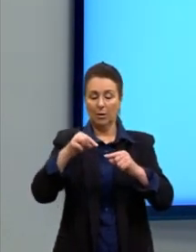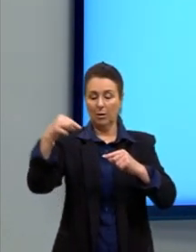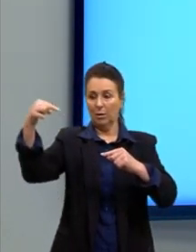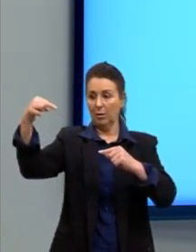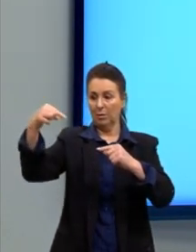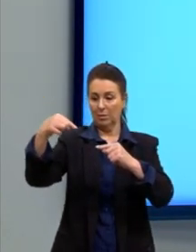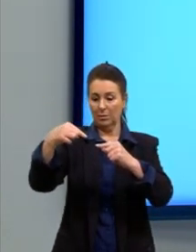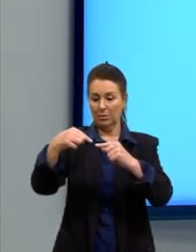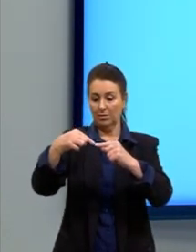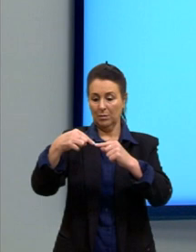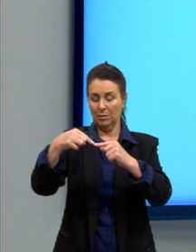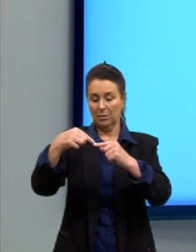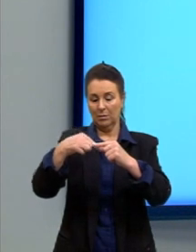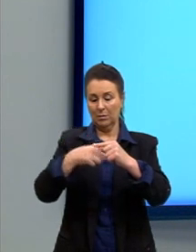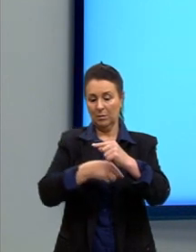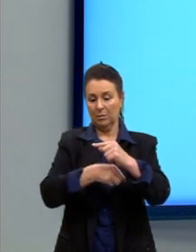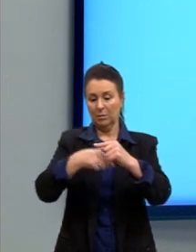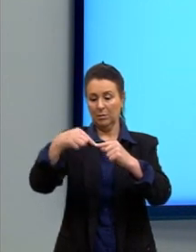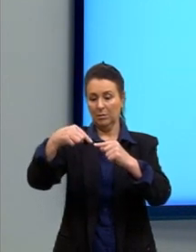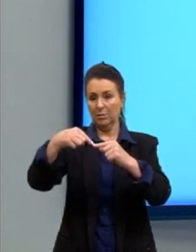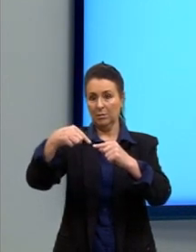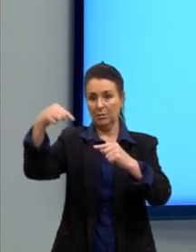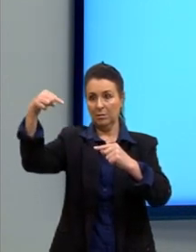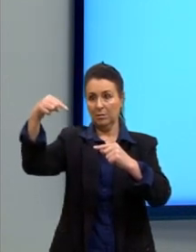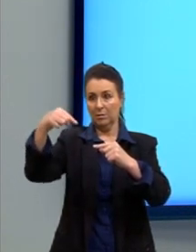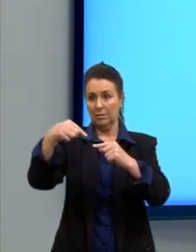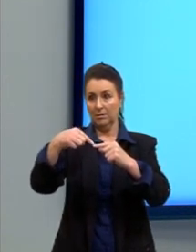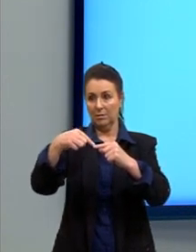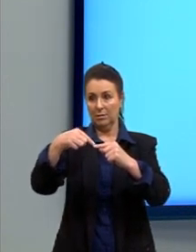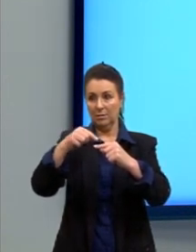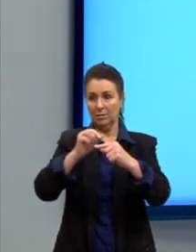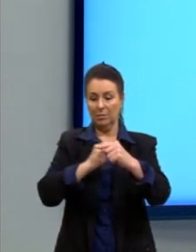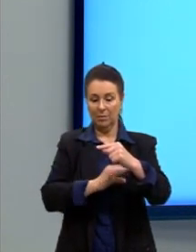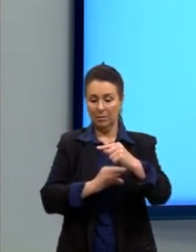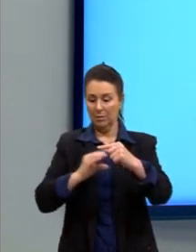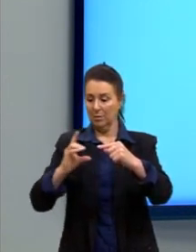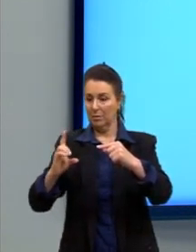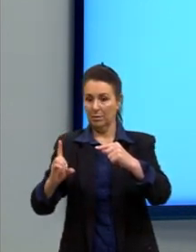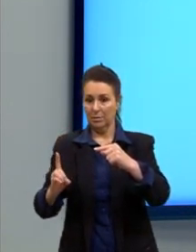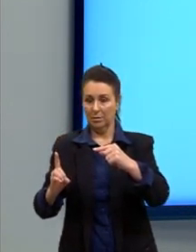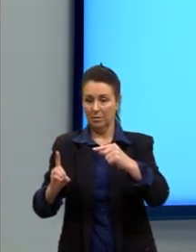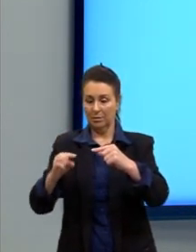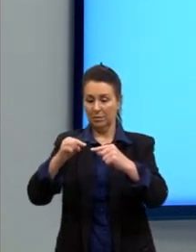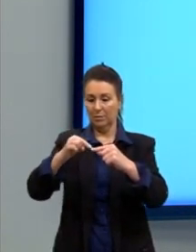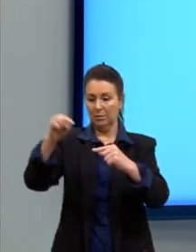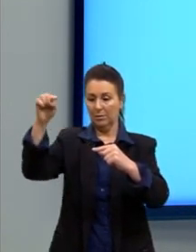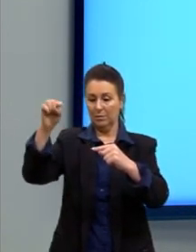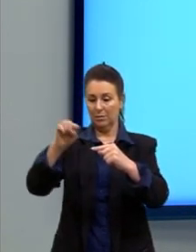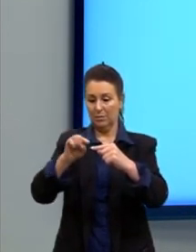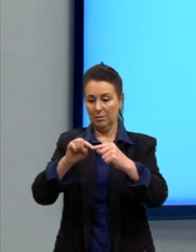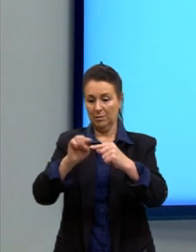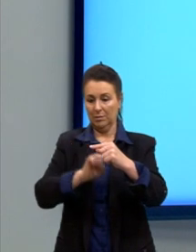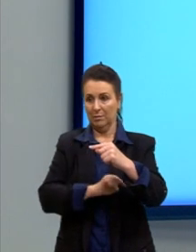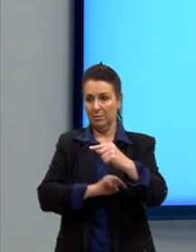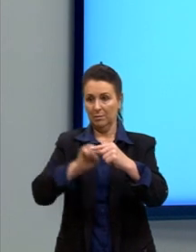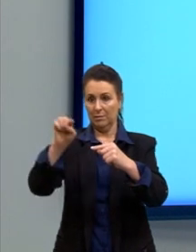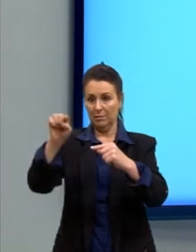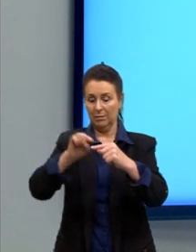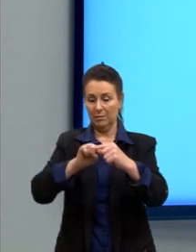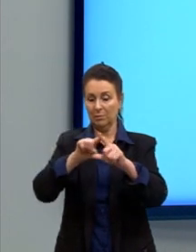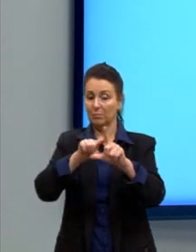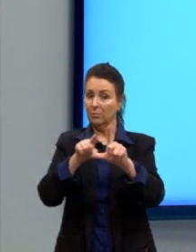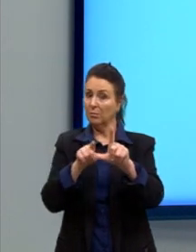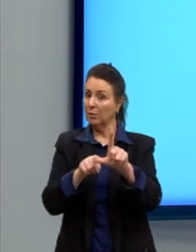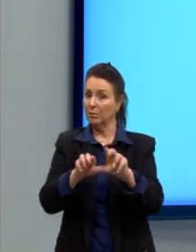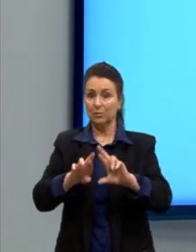ponto, mas elas formam ali um ângulo qualquer, né? Que não seja um ângulo de 90. Então, elas são chamadas apenas de retas